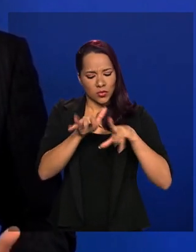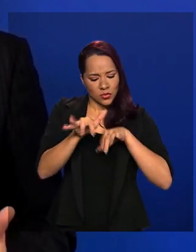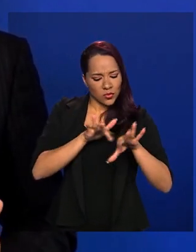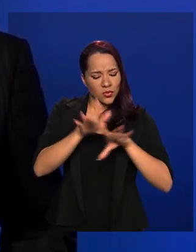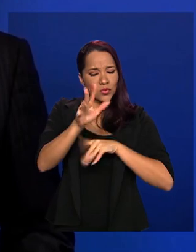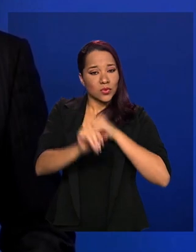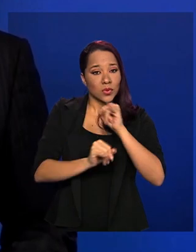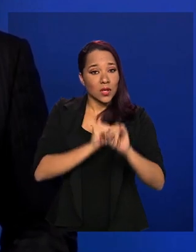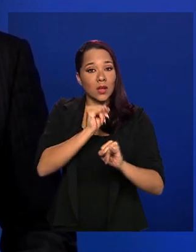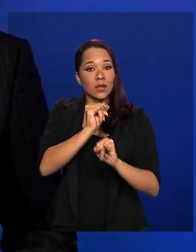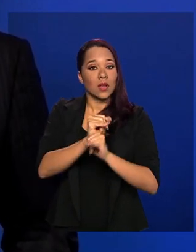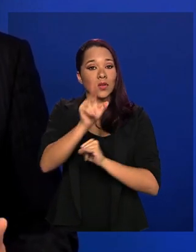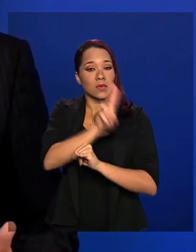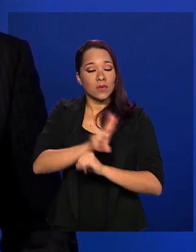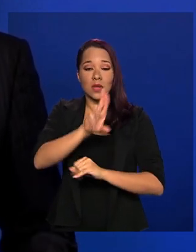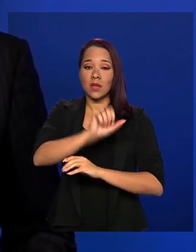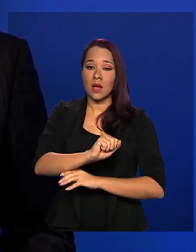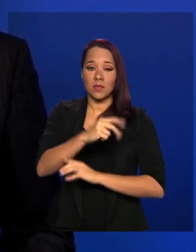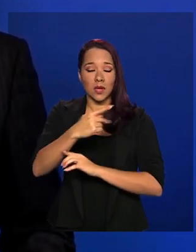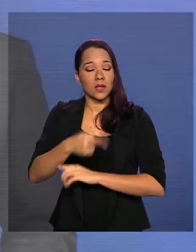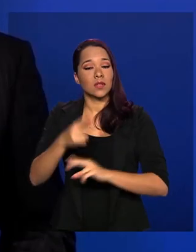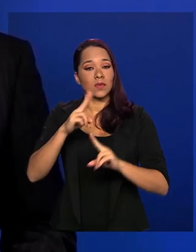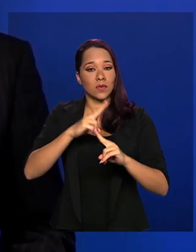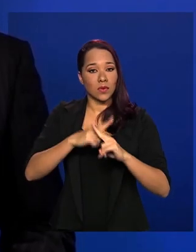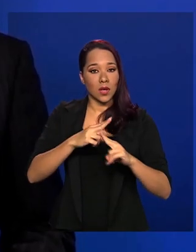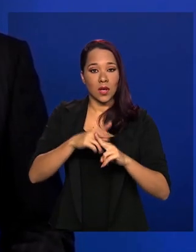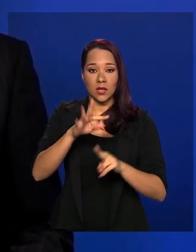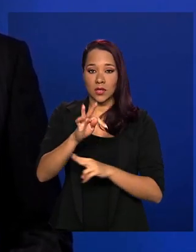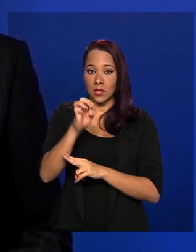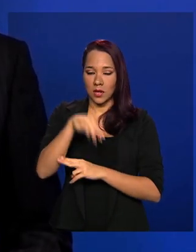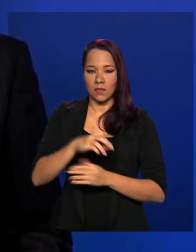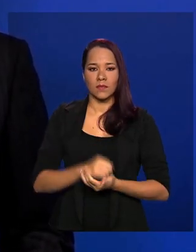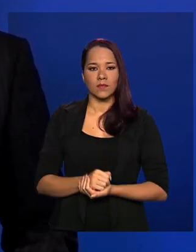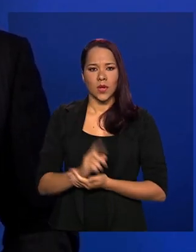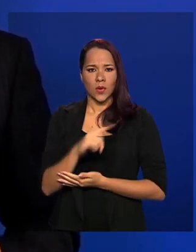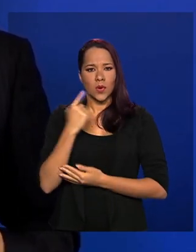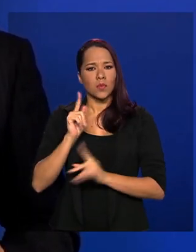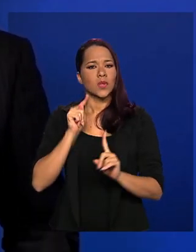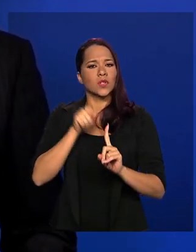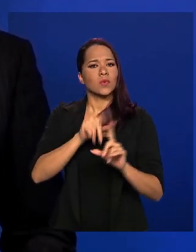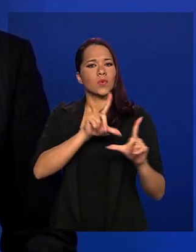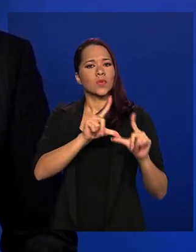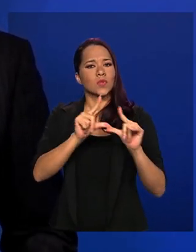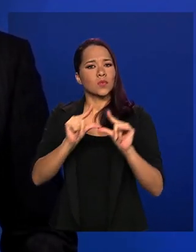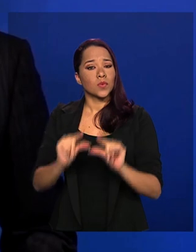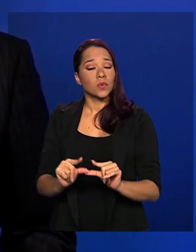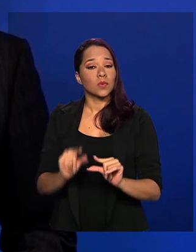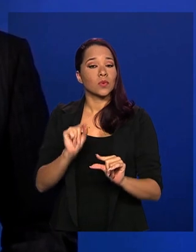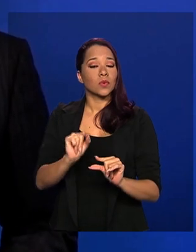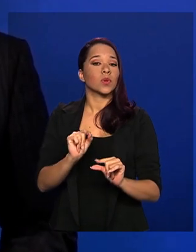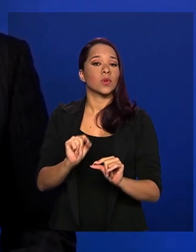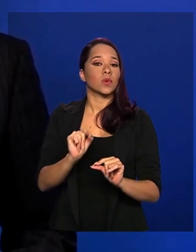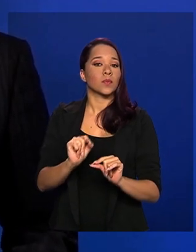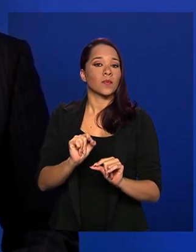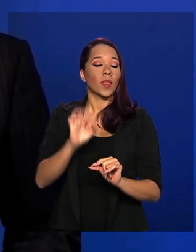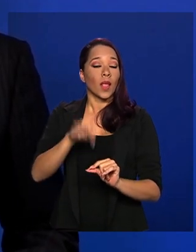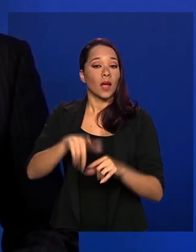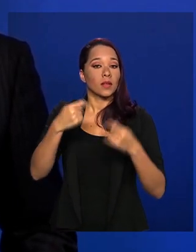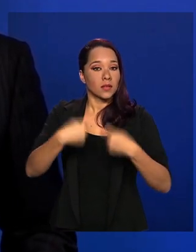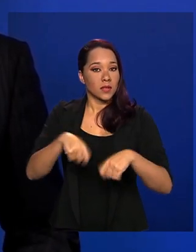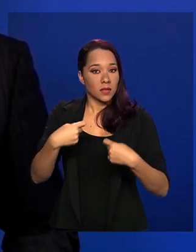pelo próprio aplicativo do Caixa Tem. O nosso objetivo é reduzir fortemente a